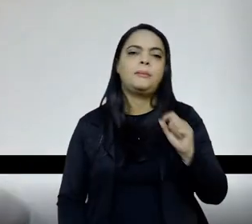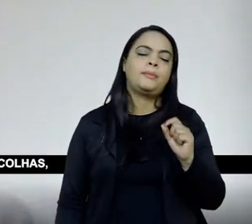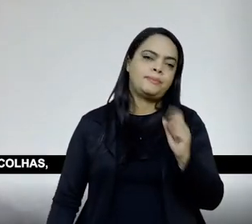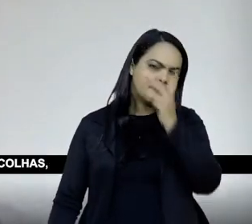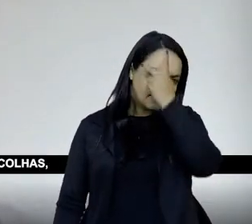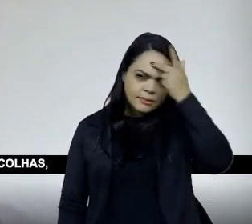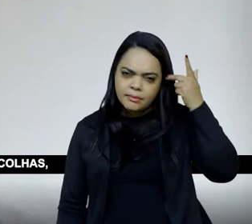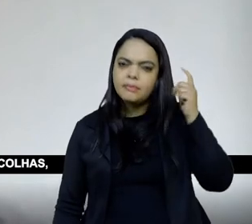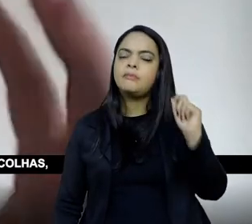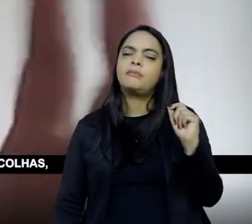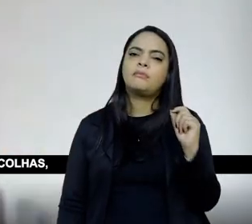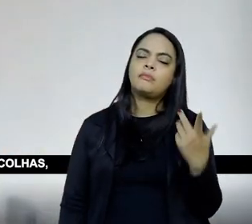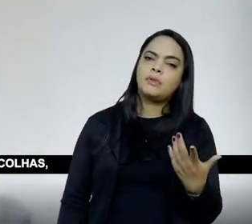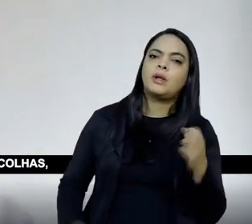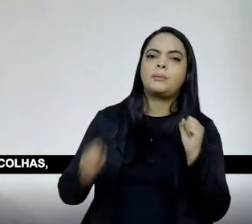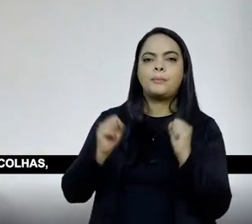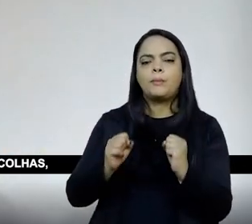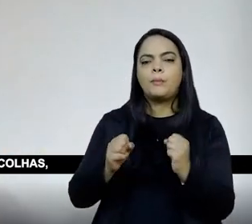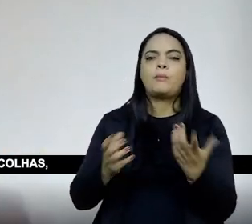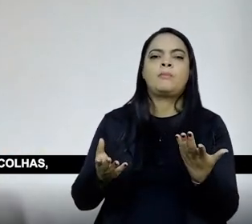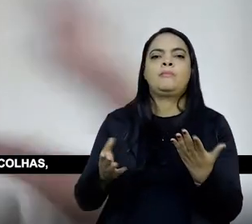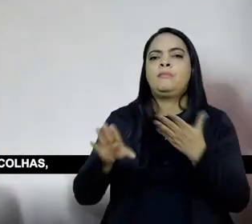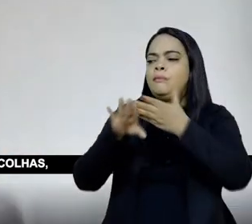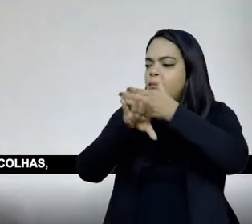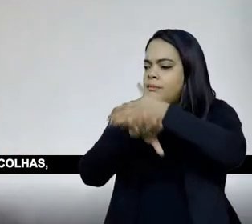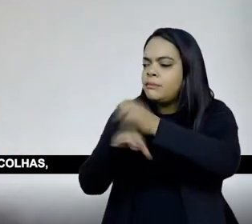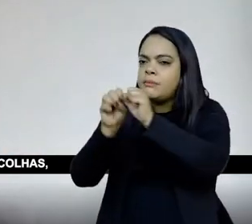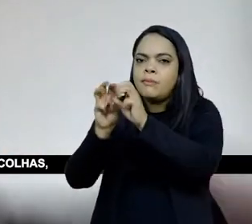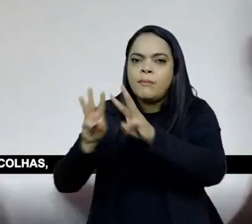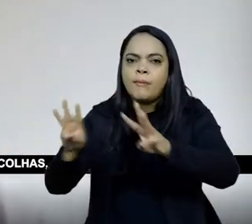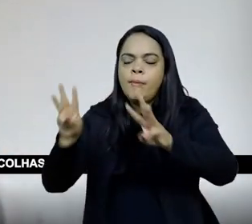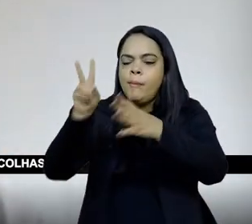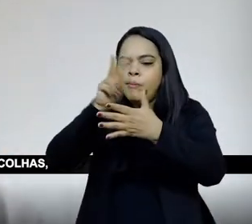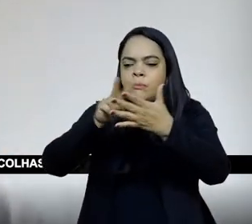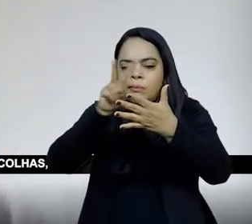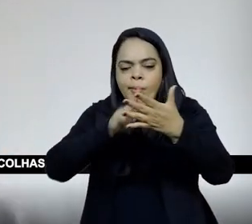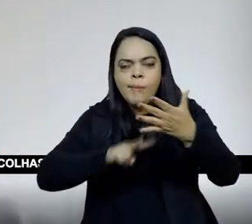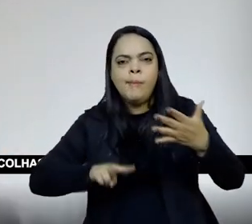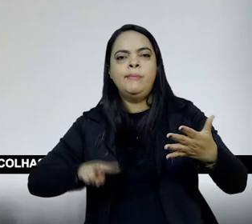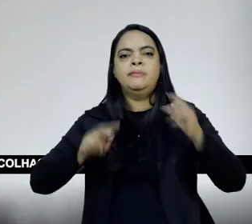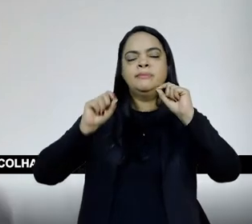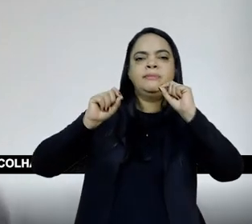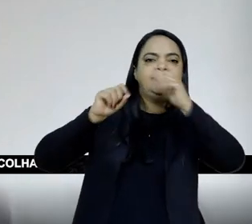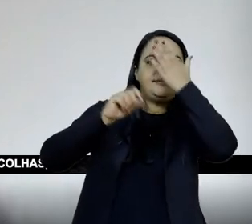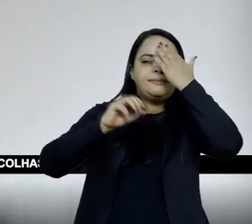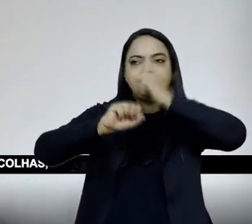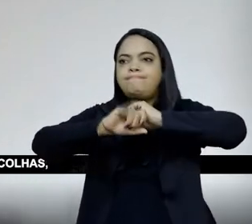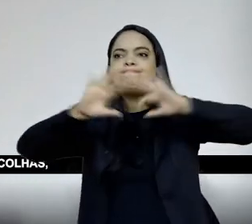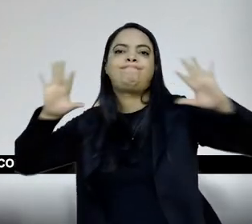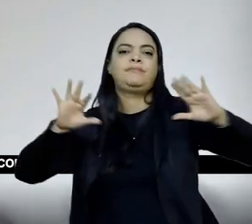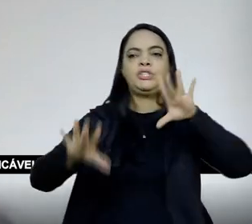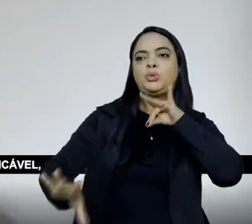façam literalmente, possam fazer, possam caminhar no mapa, possam fazer essas experiências, possam fazer